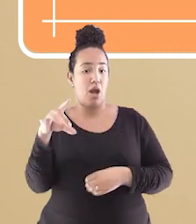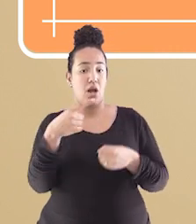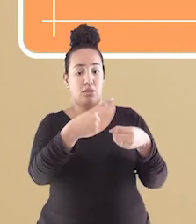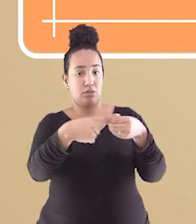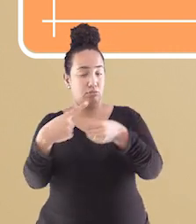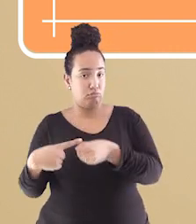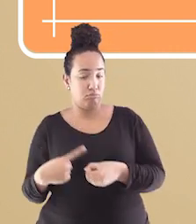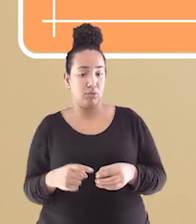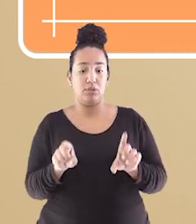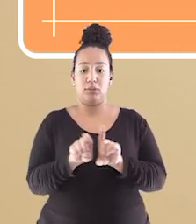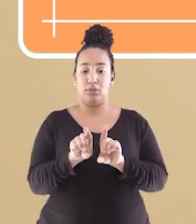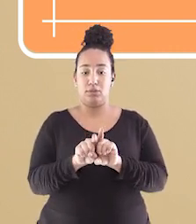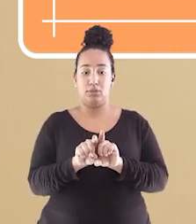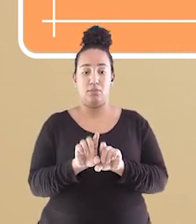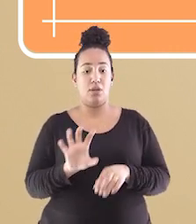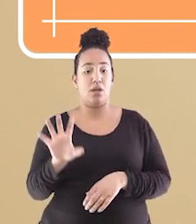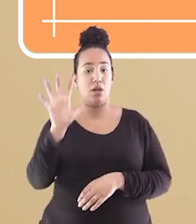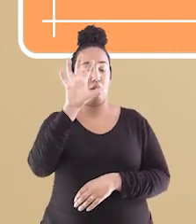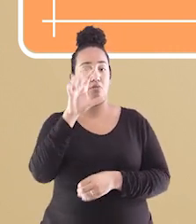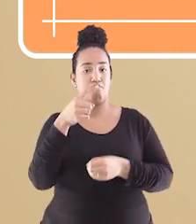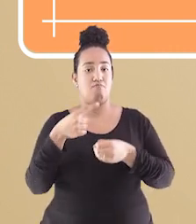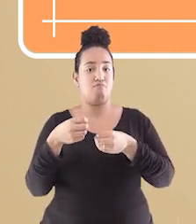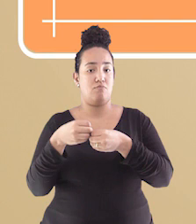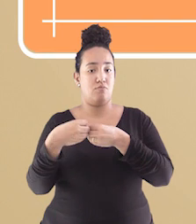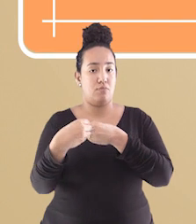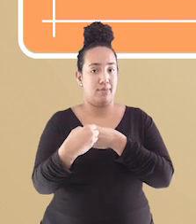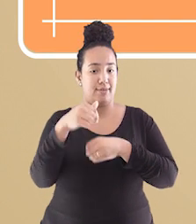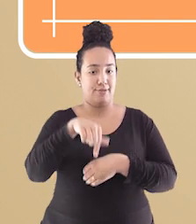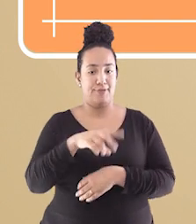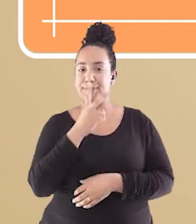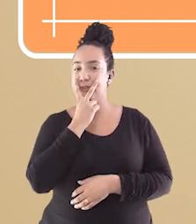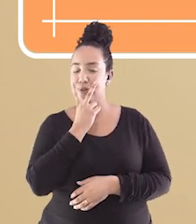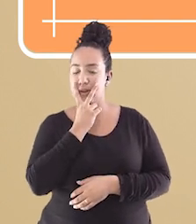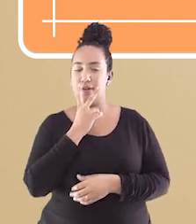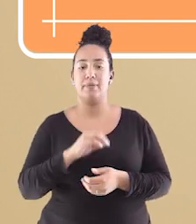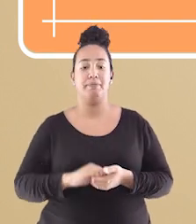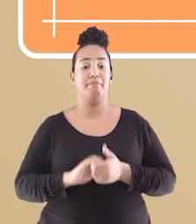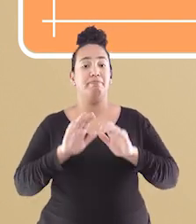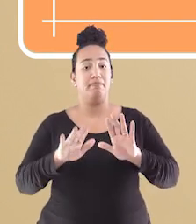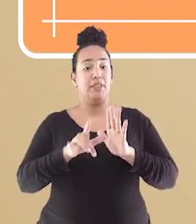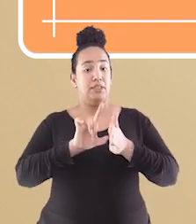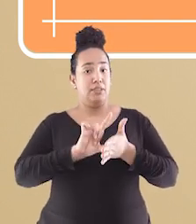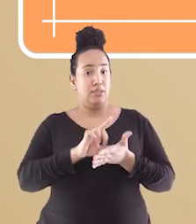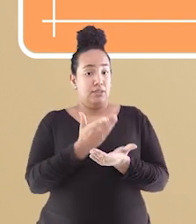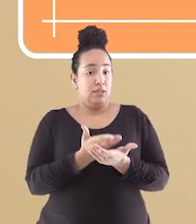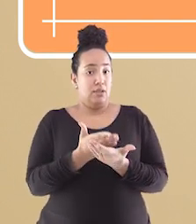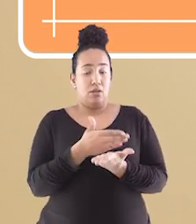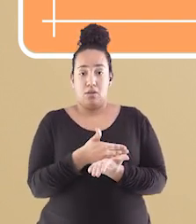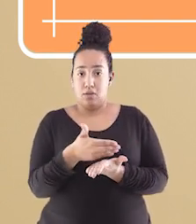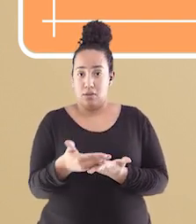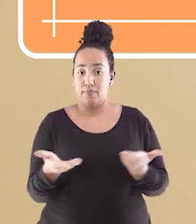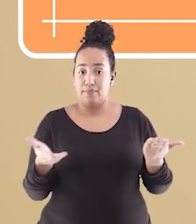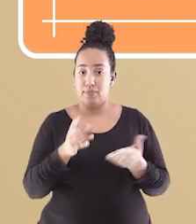econômico de cada município que compõe a região metropolitana. Antes de começarmos nossa